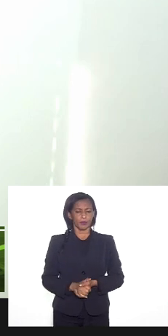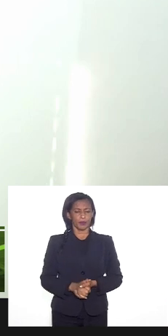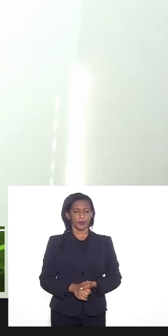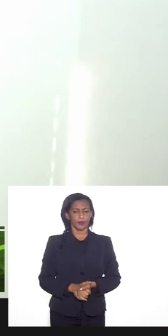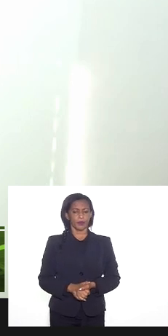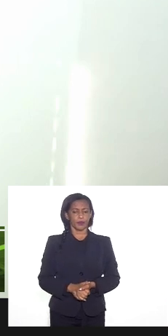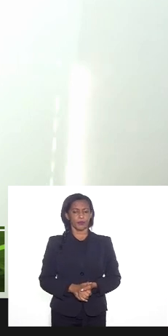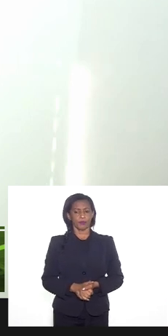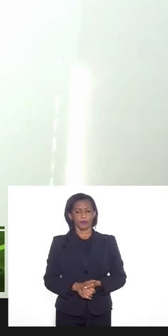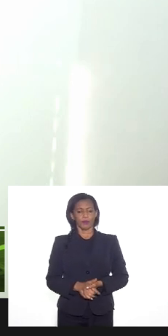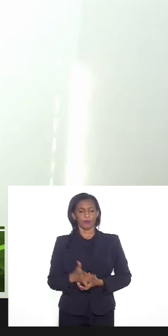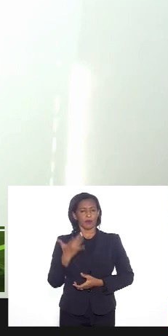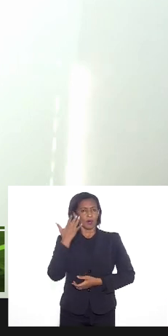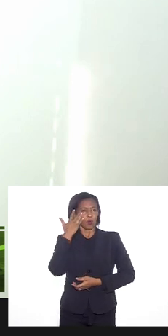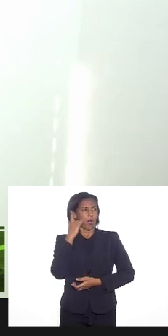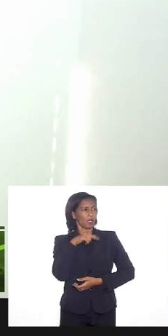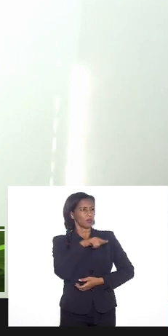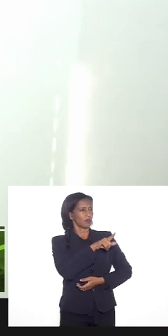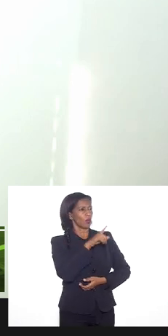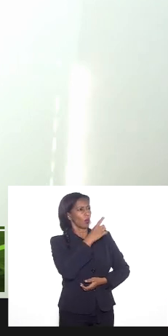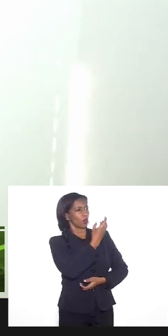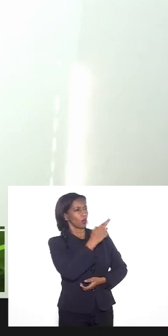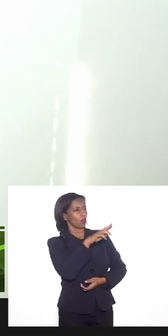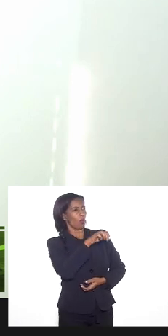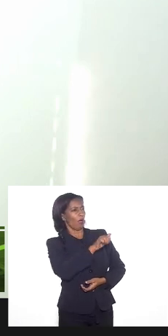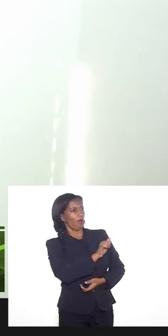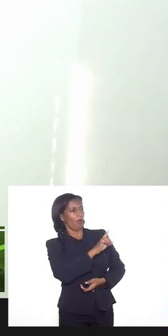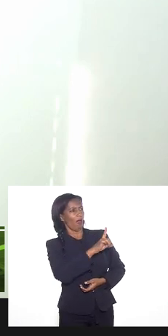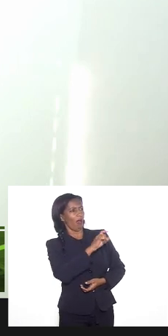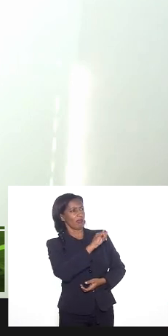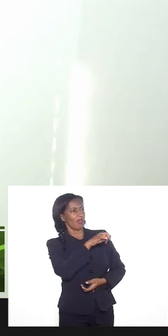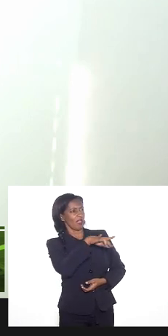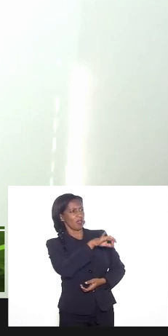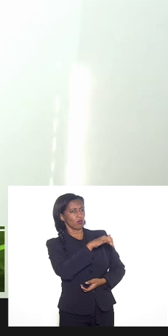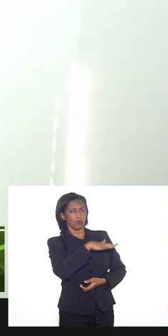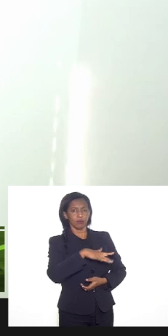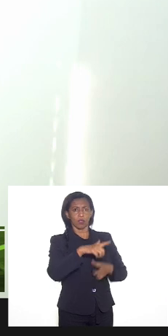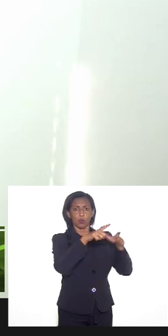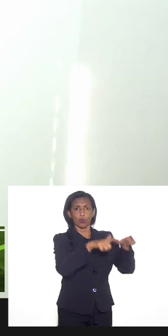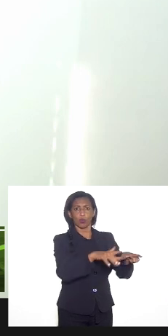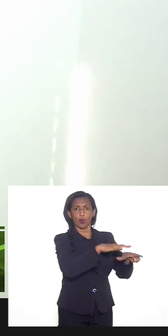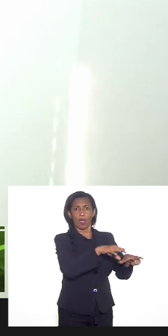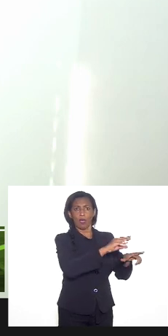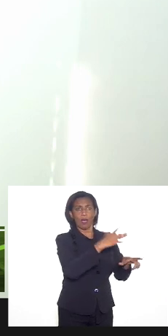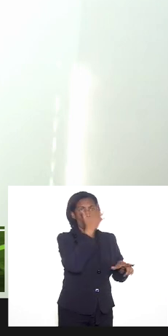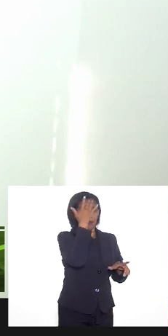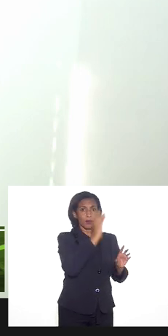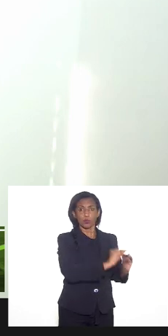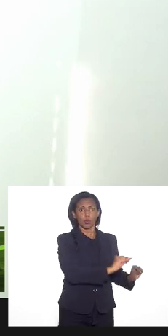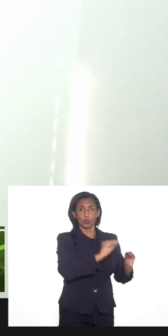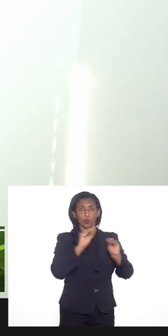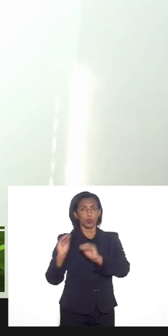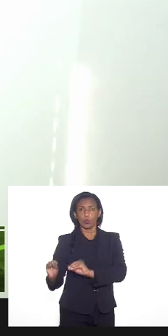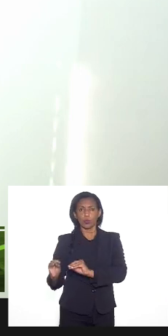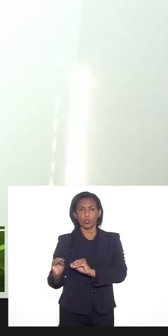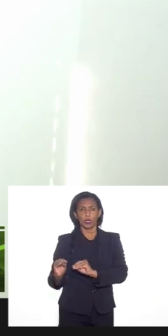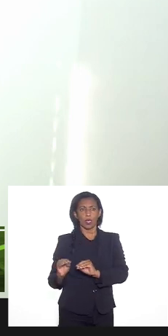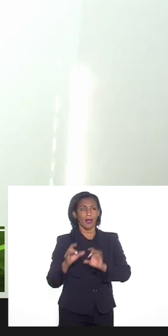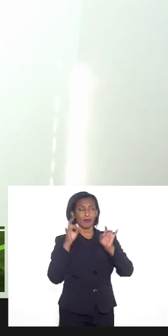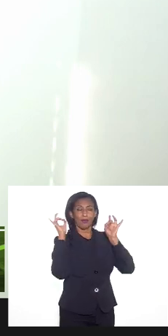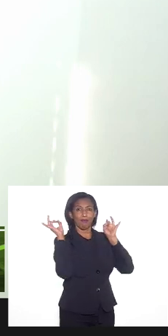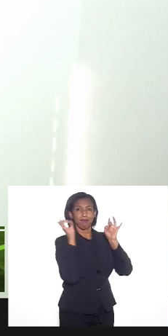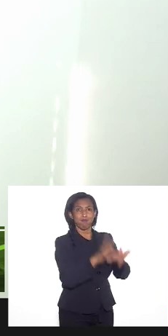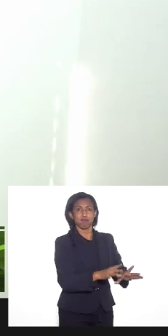doutor Adailton que colocou a questão dos territórios a pessoa não só muda ela sai do seu território de